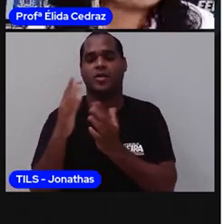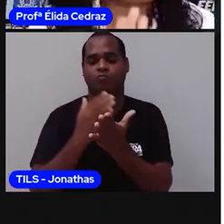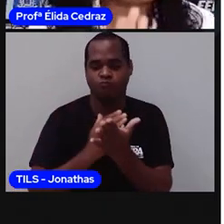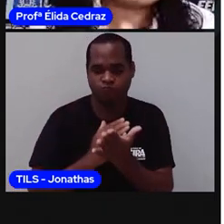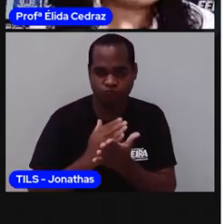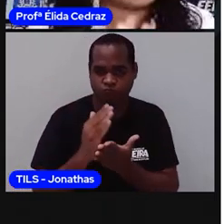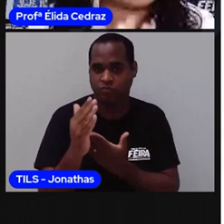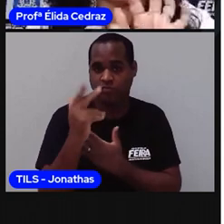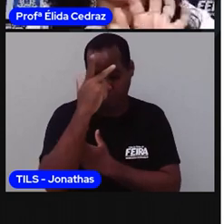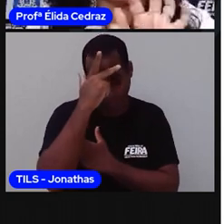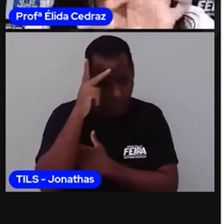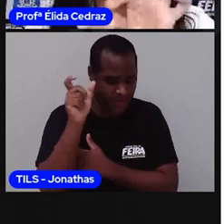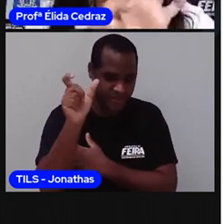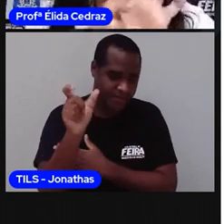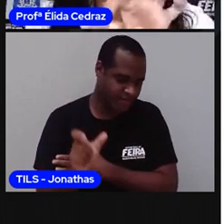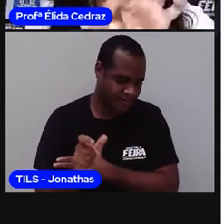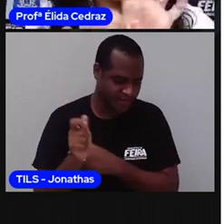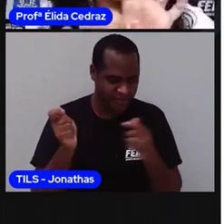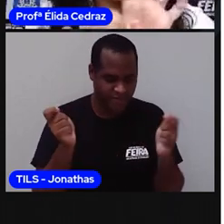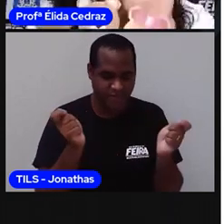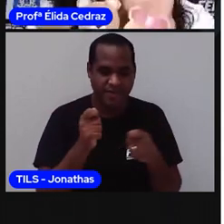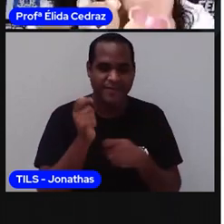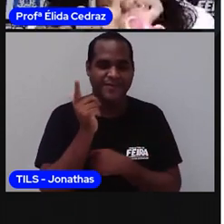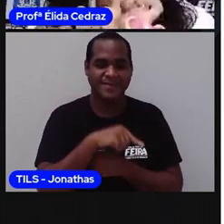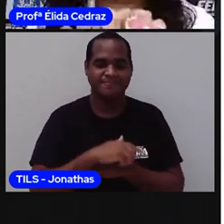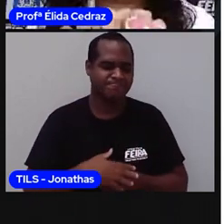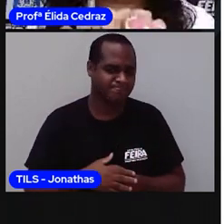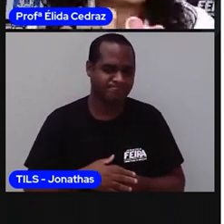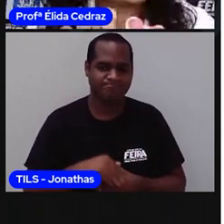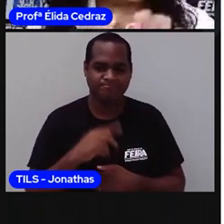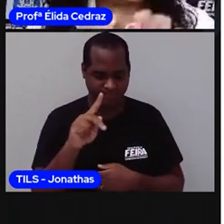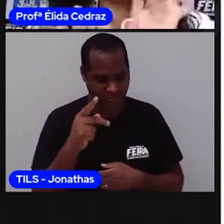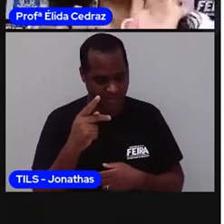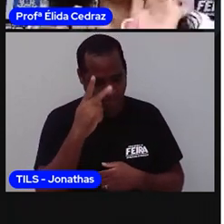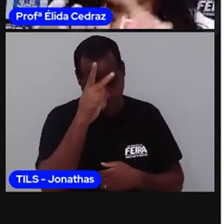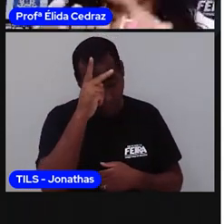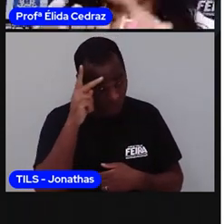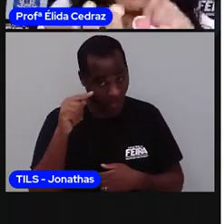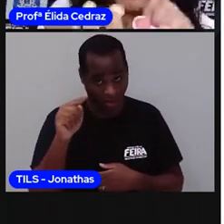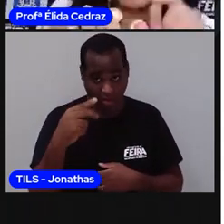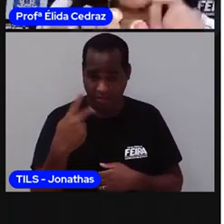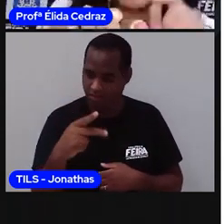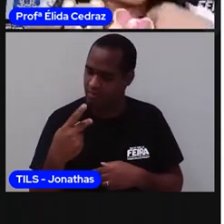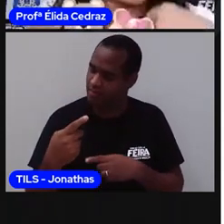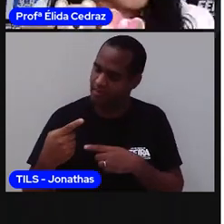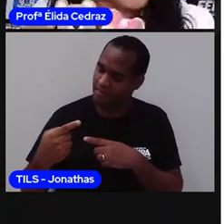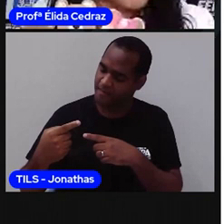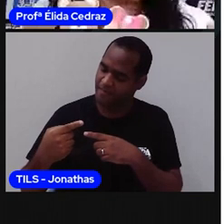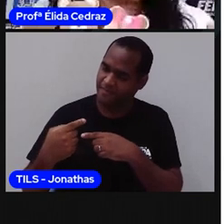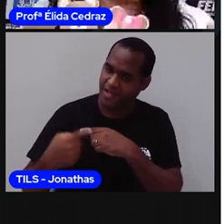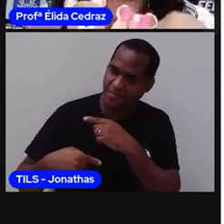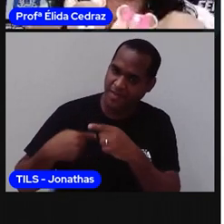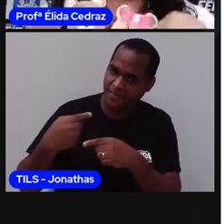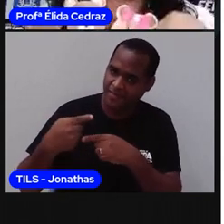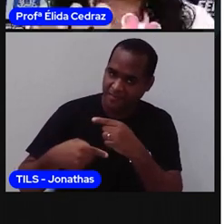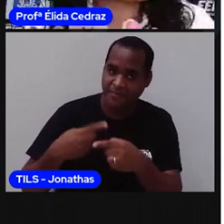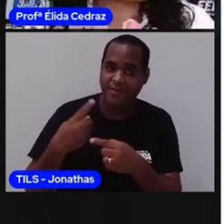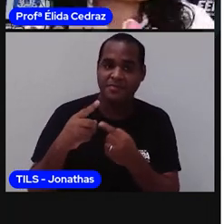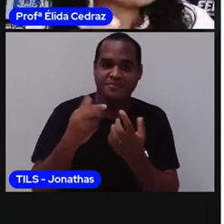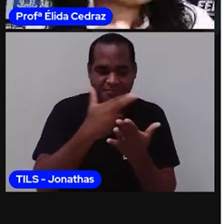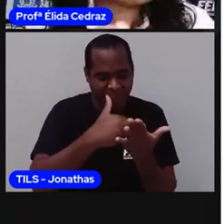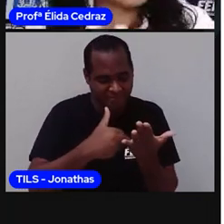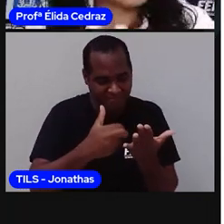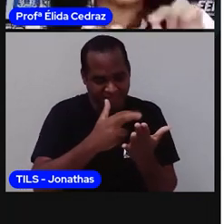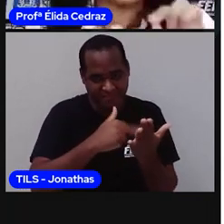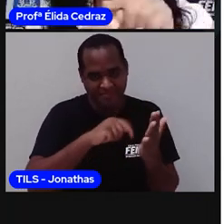está fazendo. No caso, vai ser de você. Se você começar a desenhar e escrever